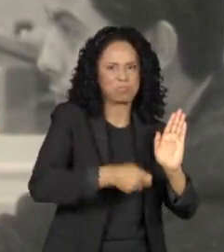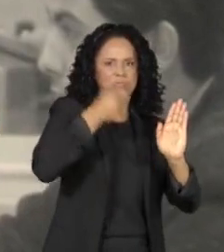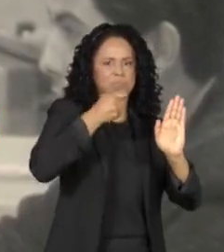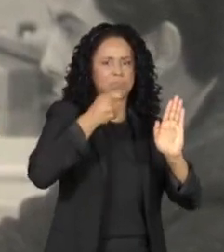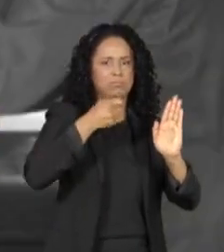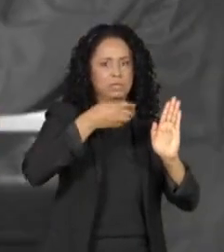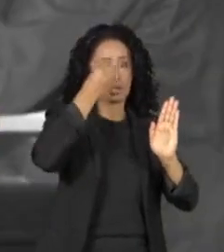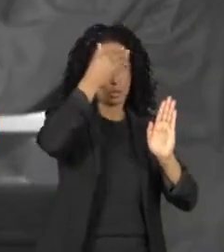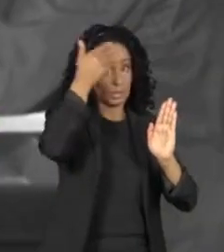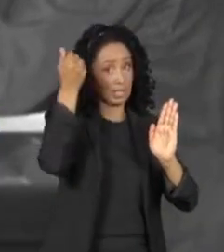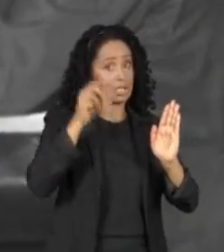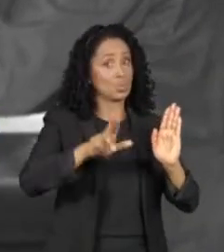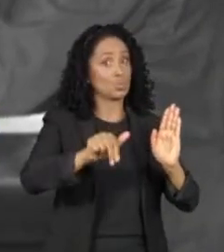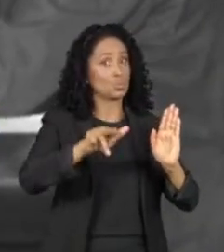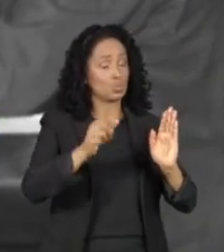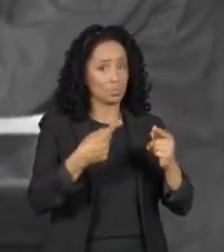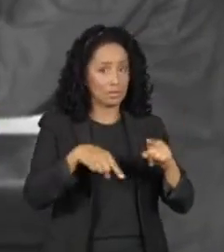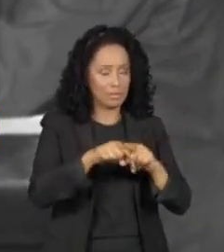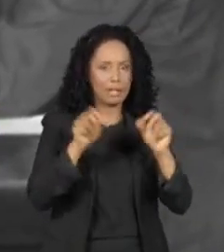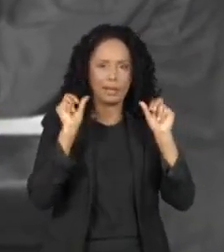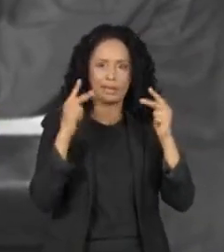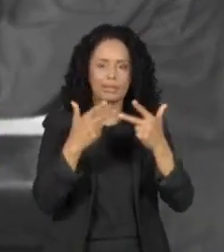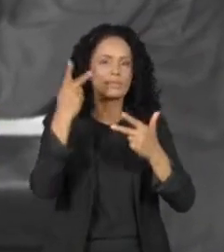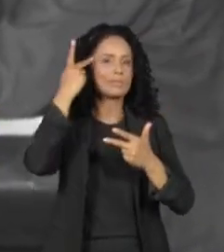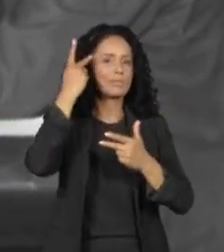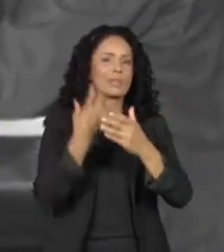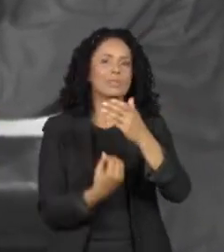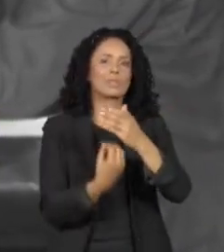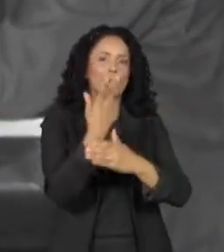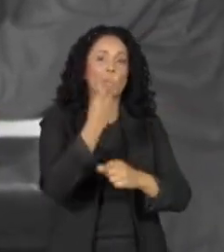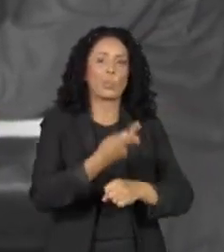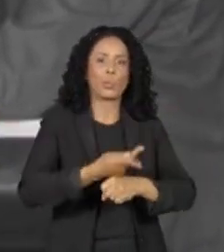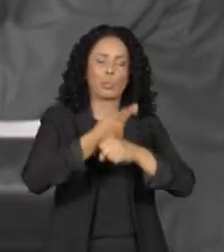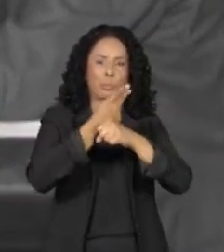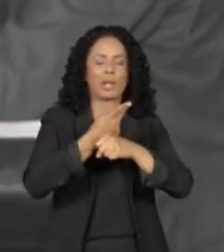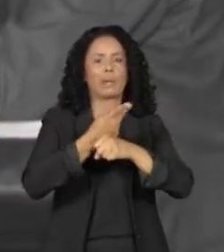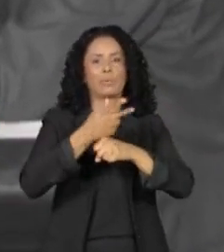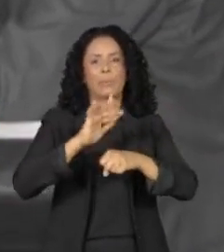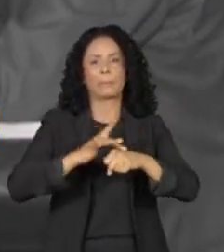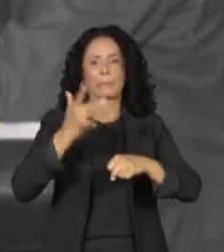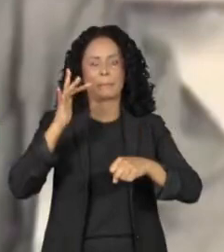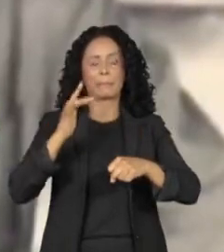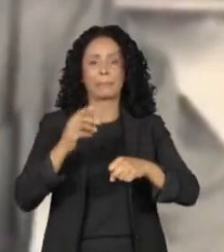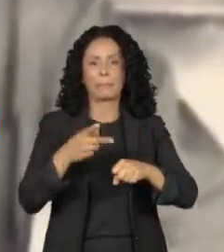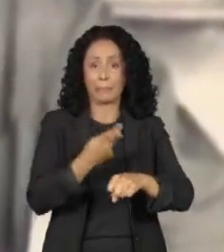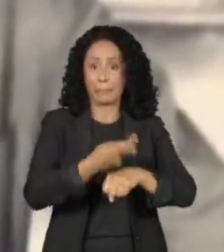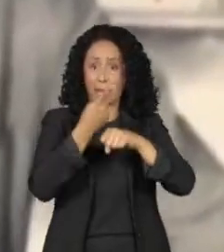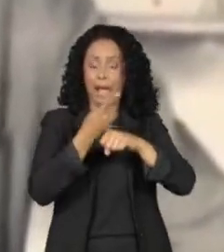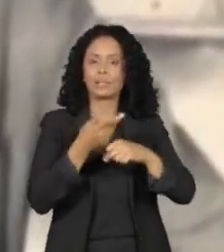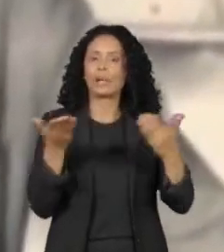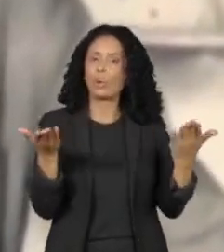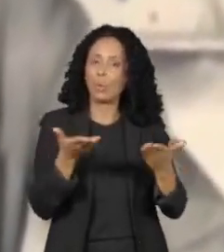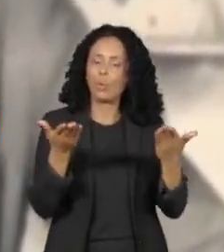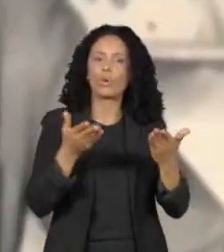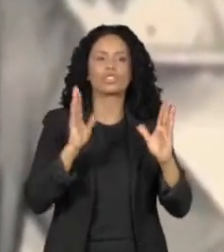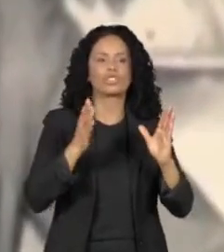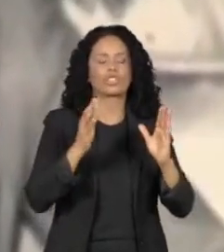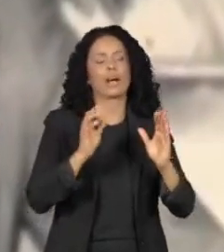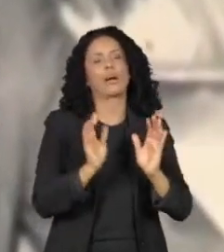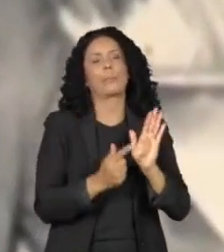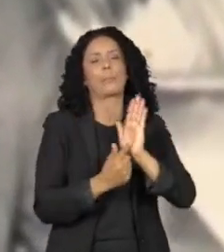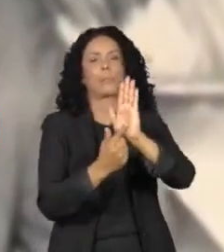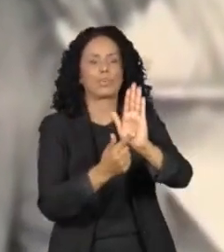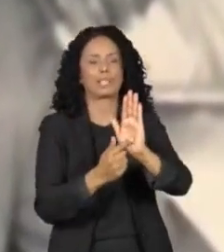a Câmara Municipal de São Paulo criou o prêmio Salva de Prata, que este ano será entregue à Rede Câmara, uma